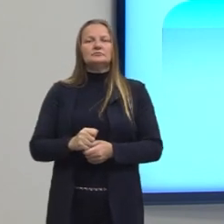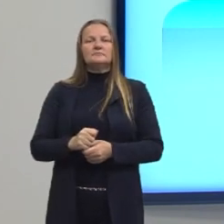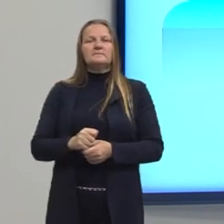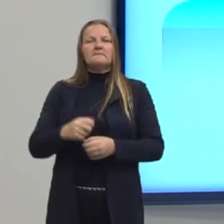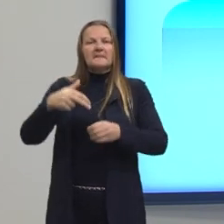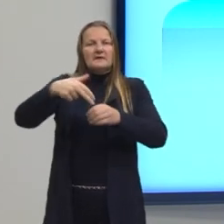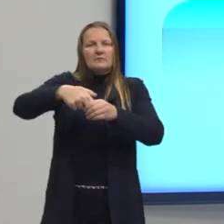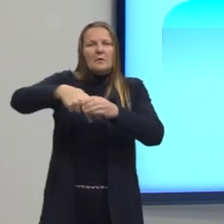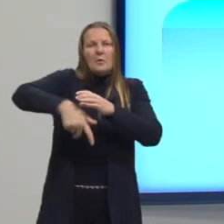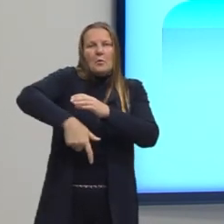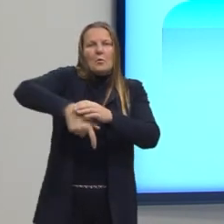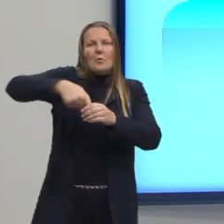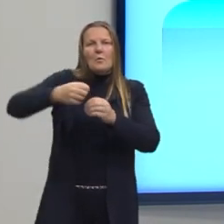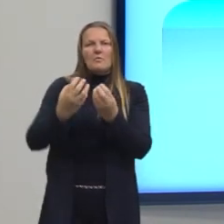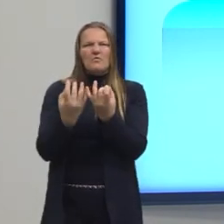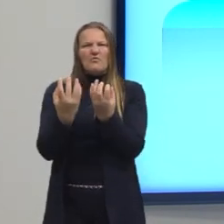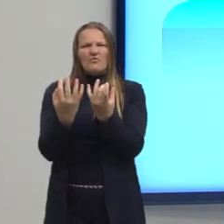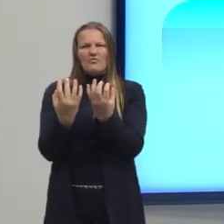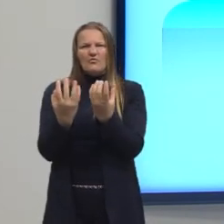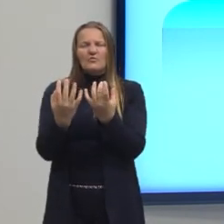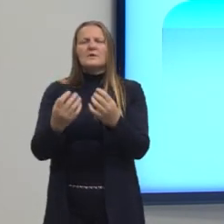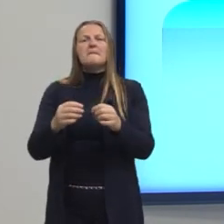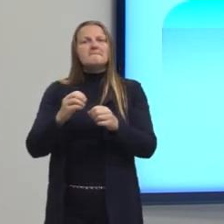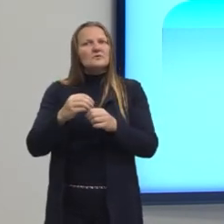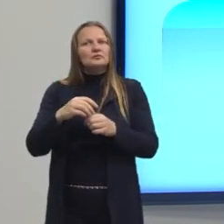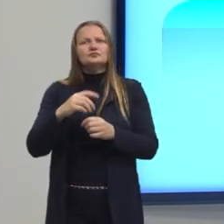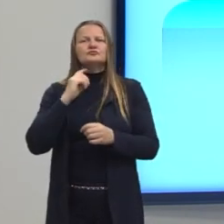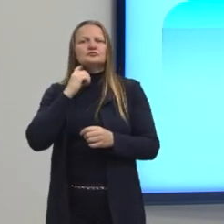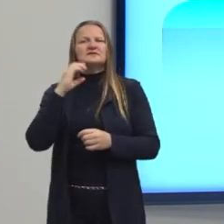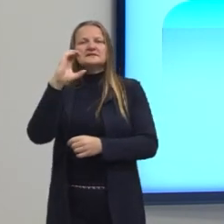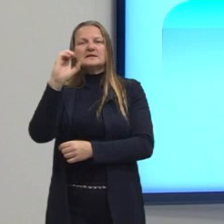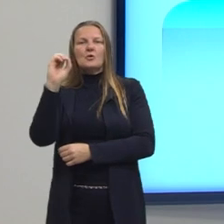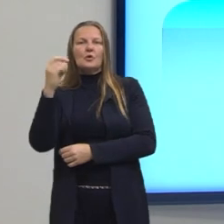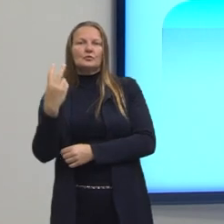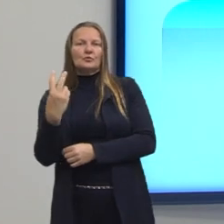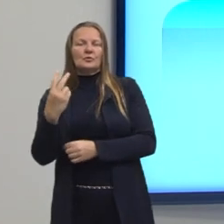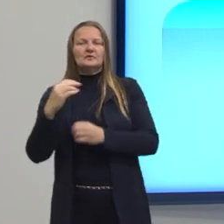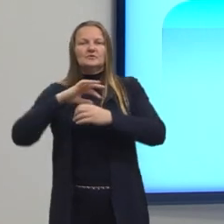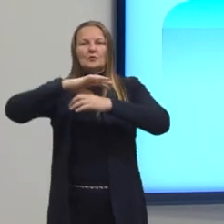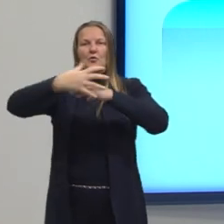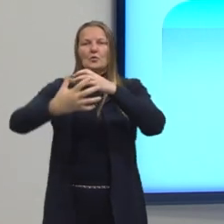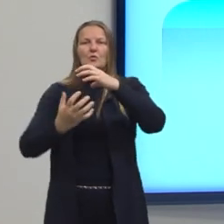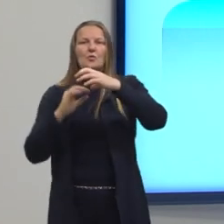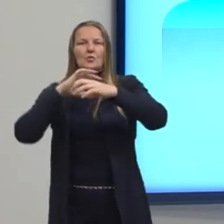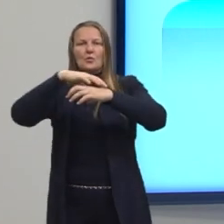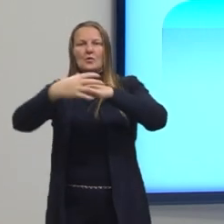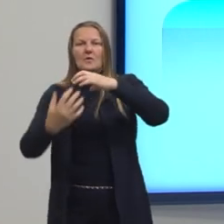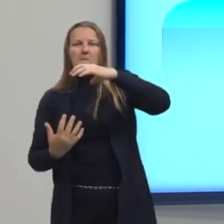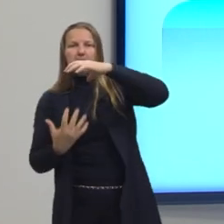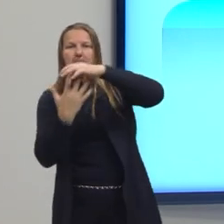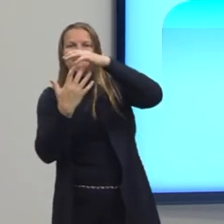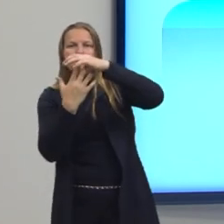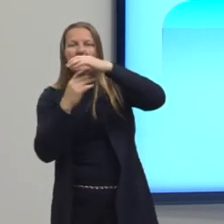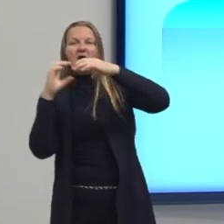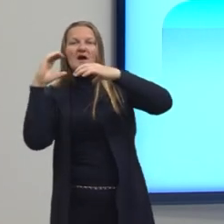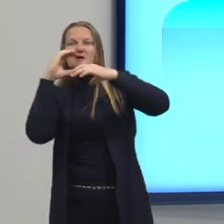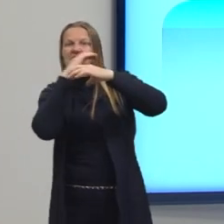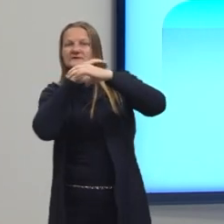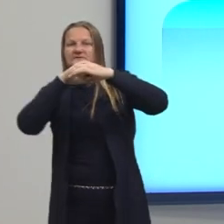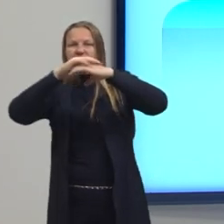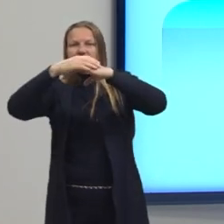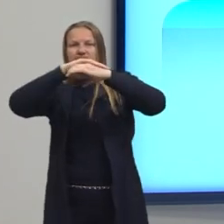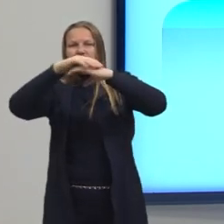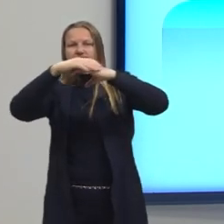aí é o petróleo também, que coloca bastante dióxido de carbono na atmosfera. Tá, e quem absorve?